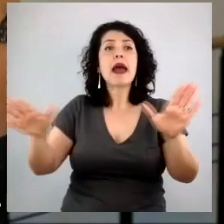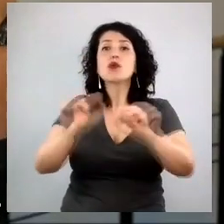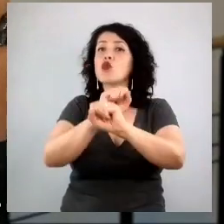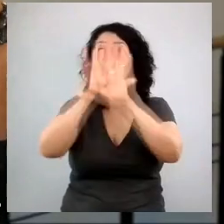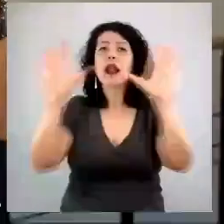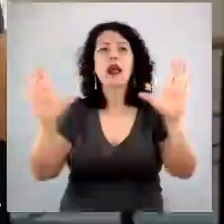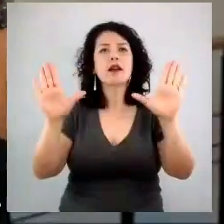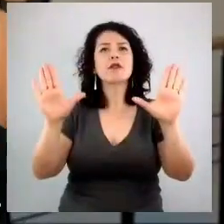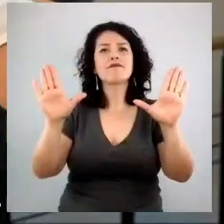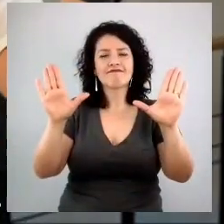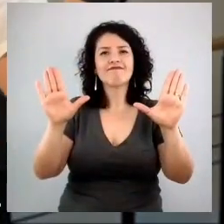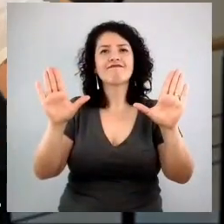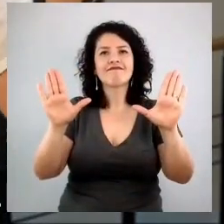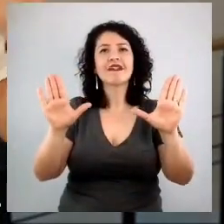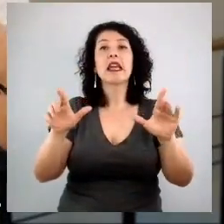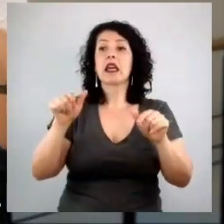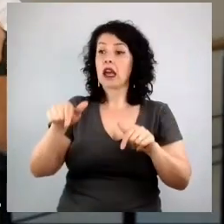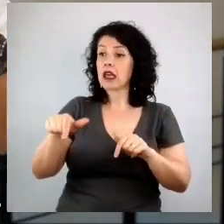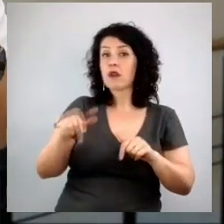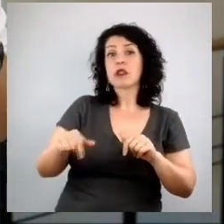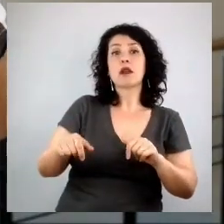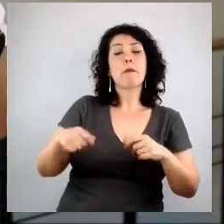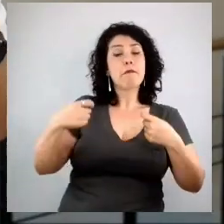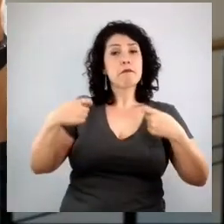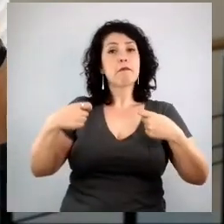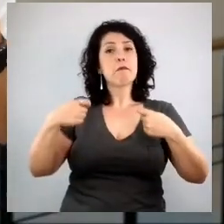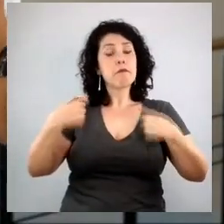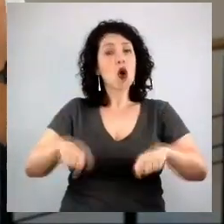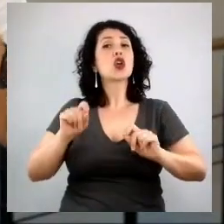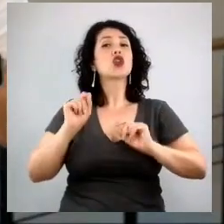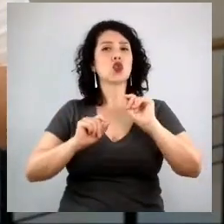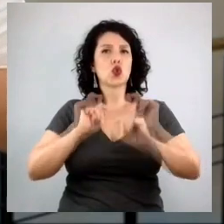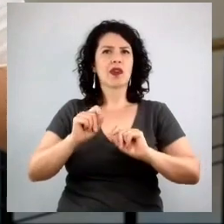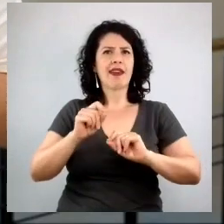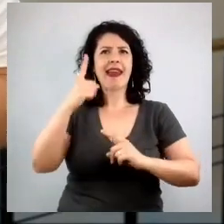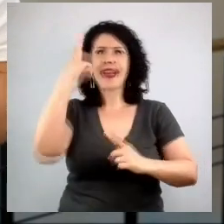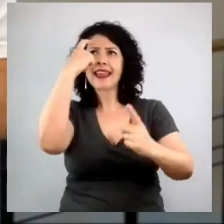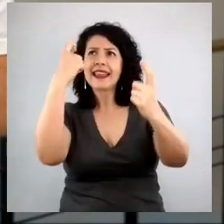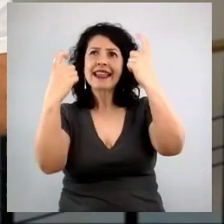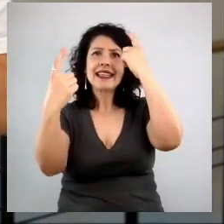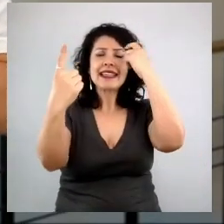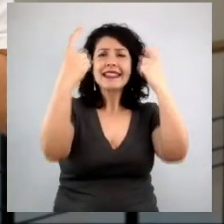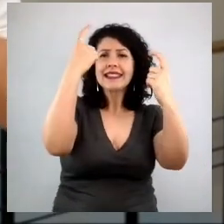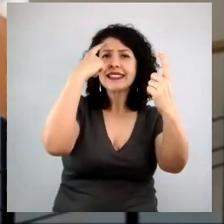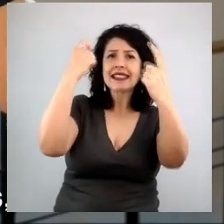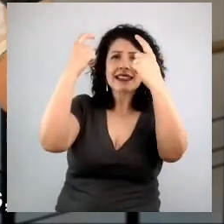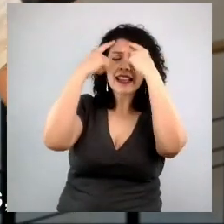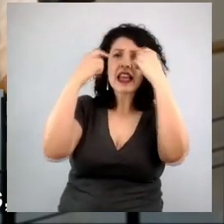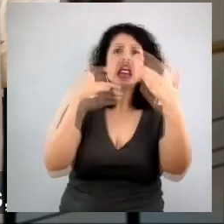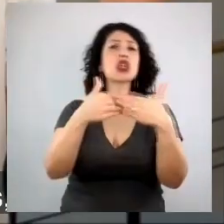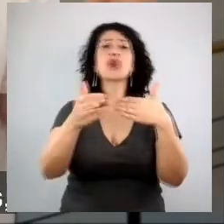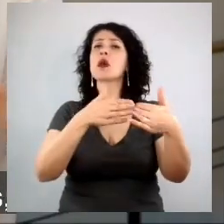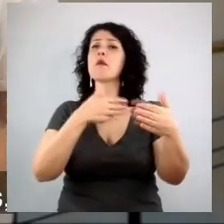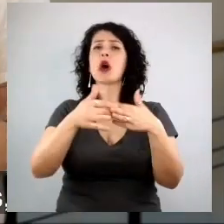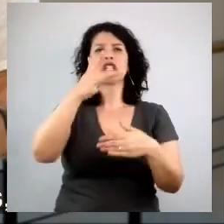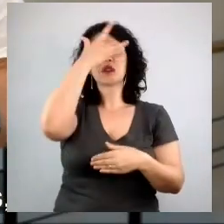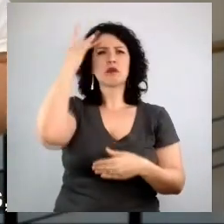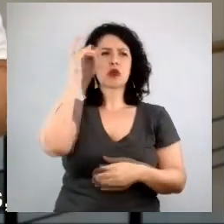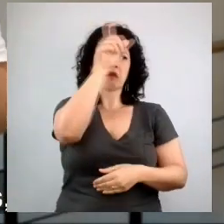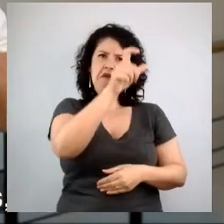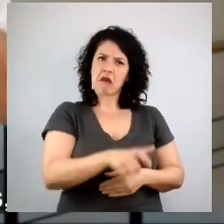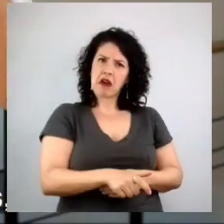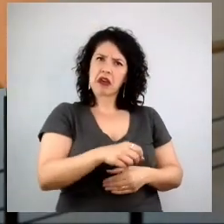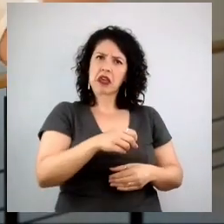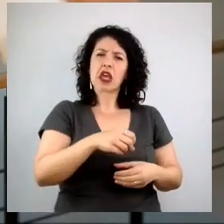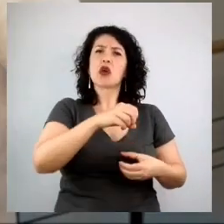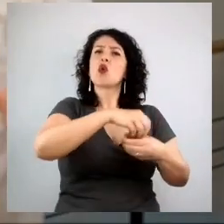ideias de todos os lugares. Ideias que podem vir de criadores de conteúdo, podem vir de outras marcas, podem vir